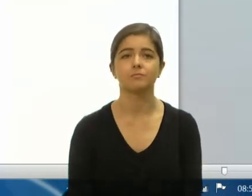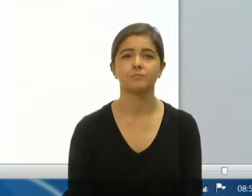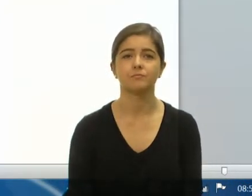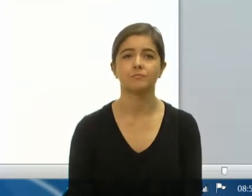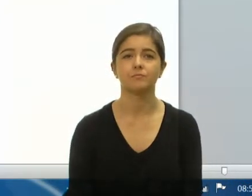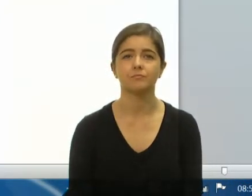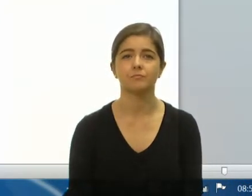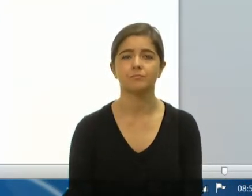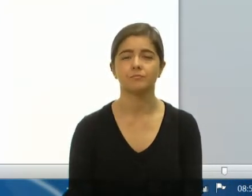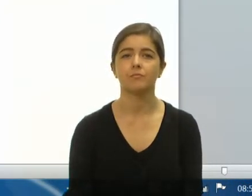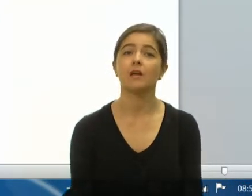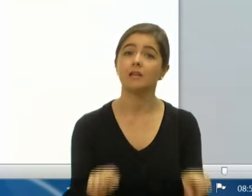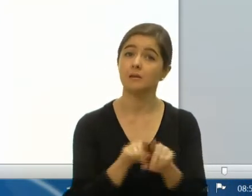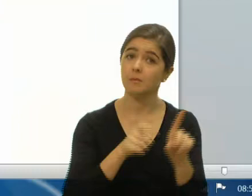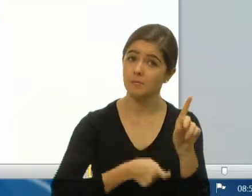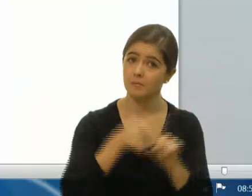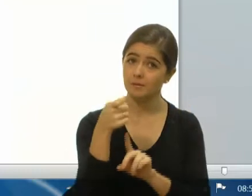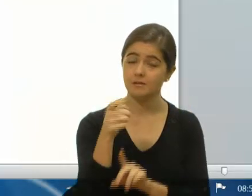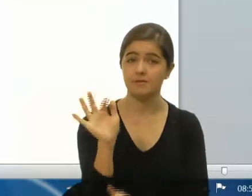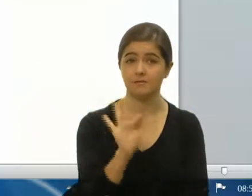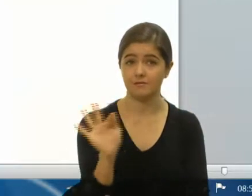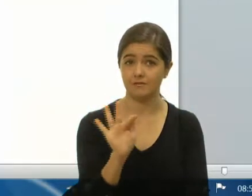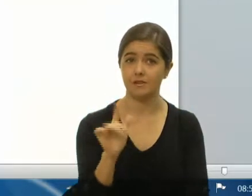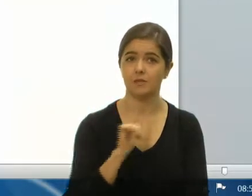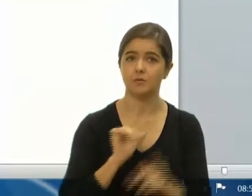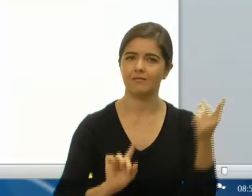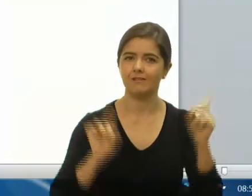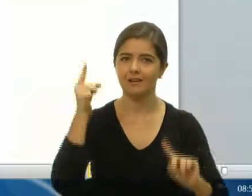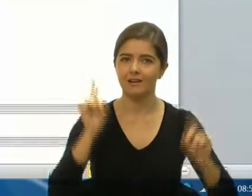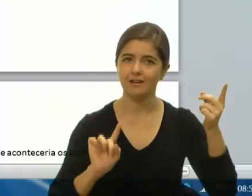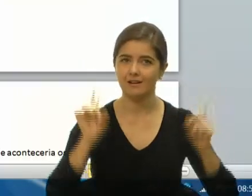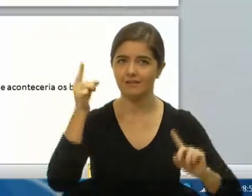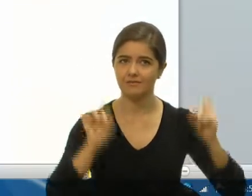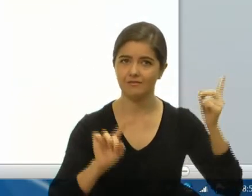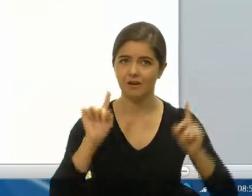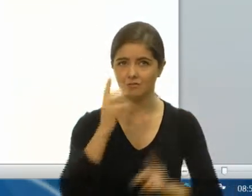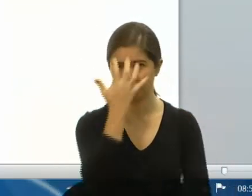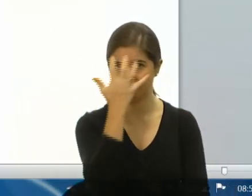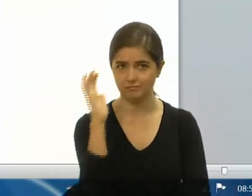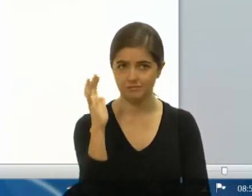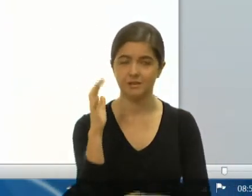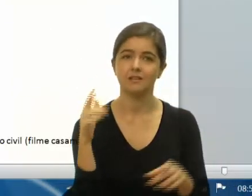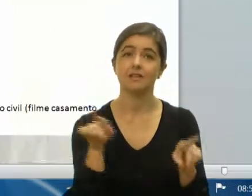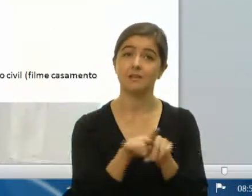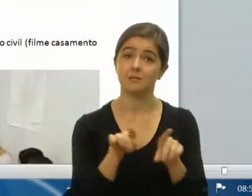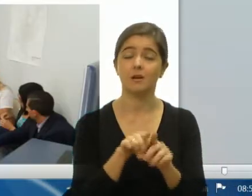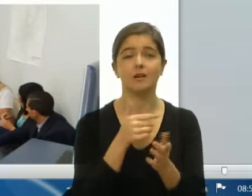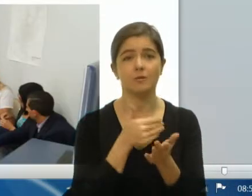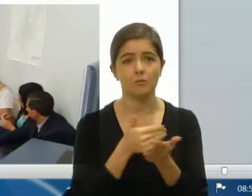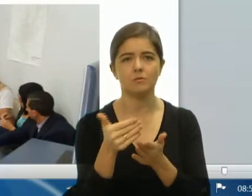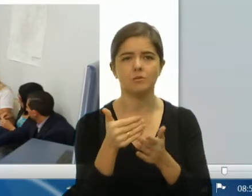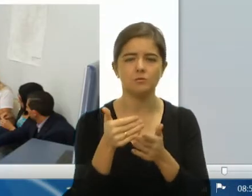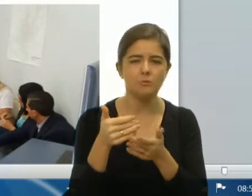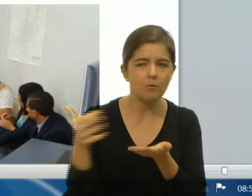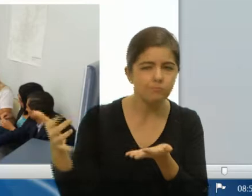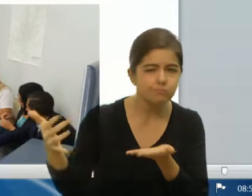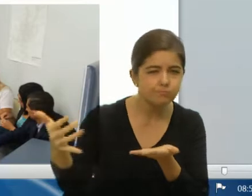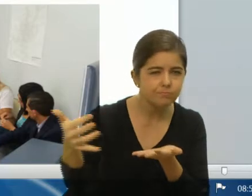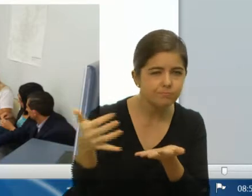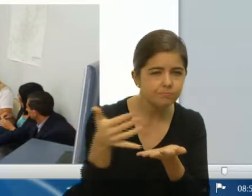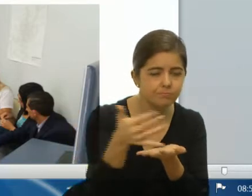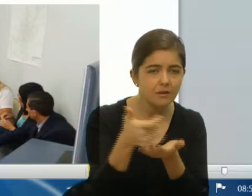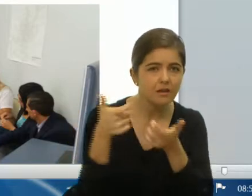fevereiro, nós tivemos o carnaval, onde a gente iniciou-se alguns mapeamentos, onde os bares, onde se